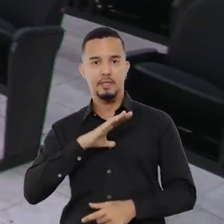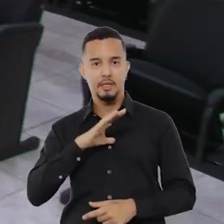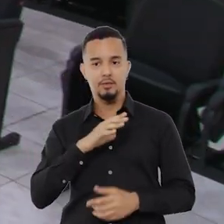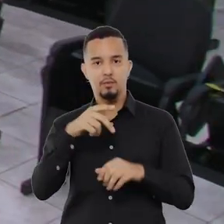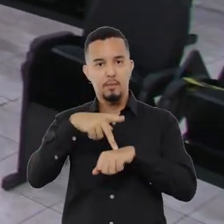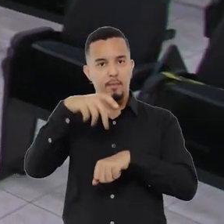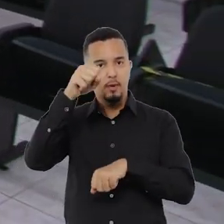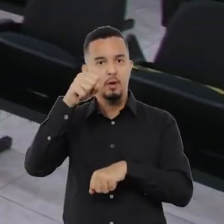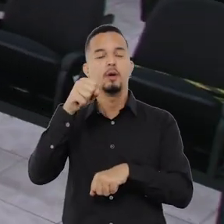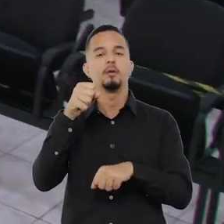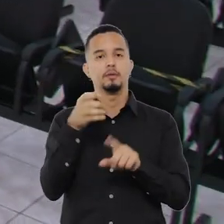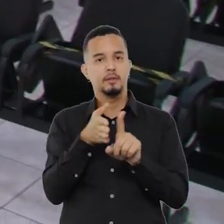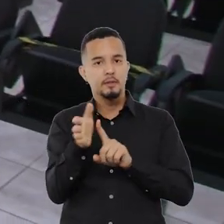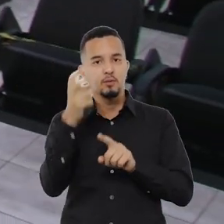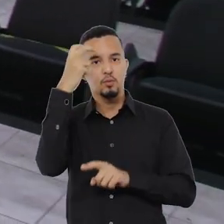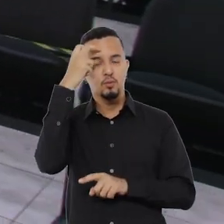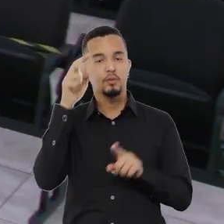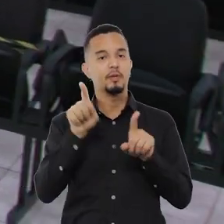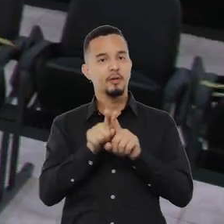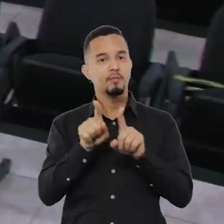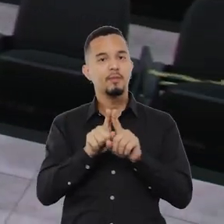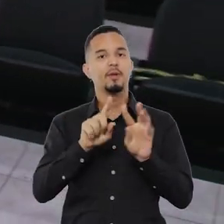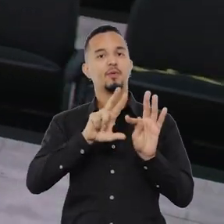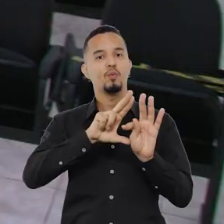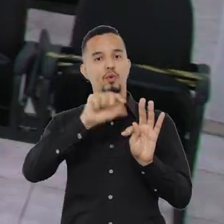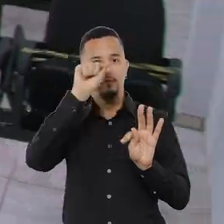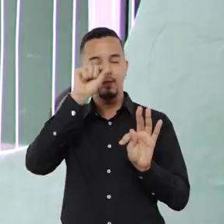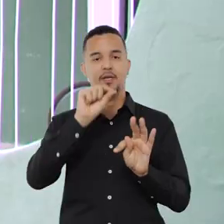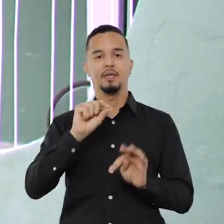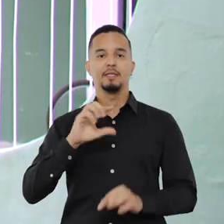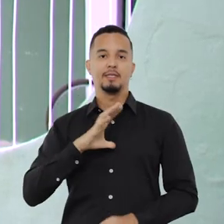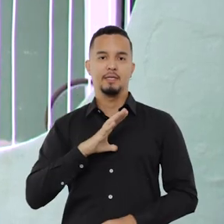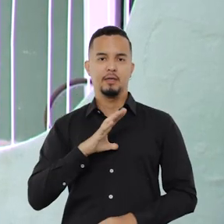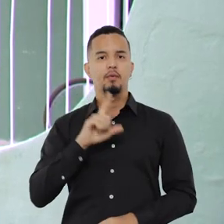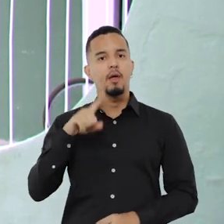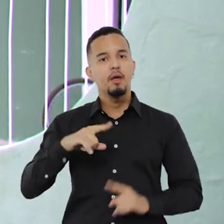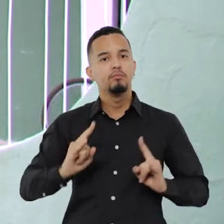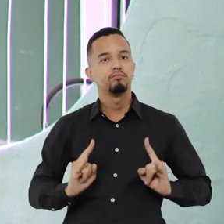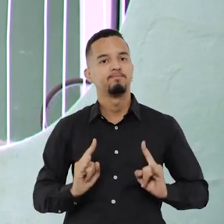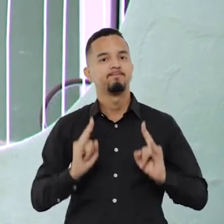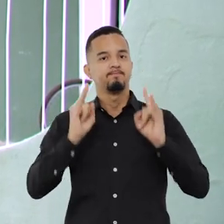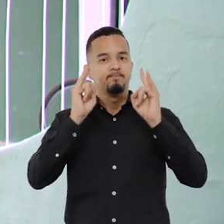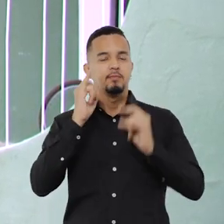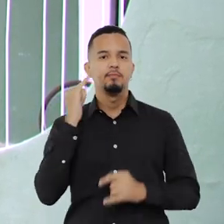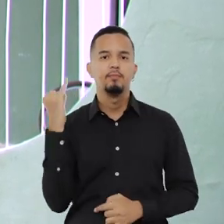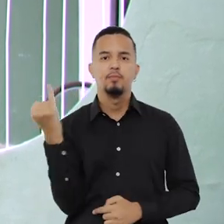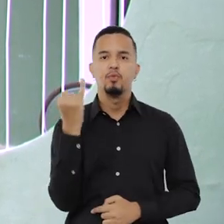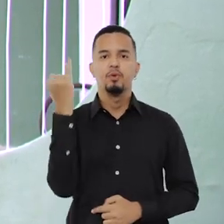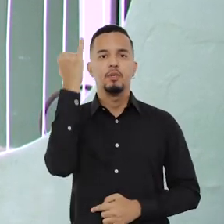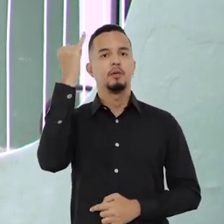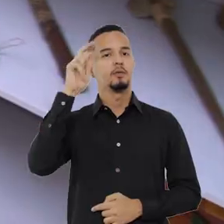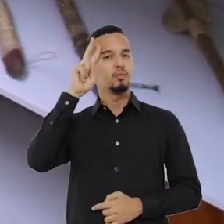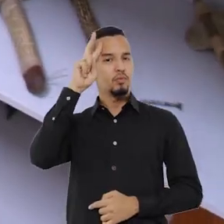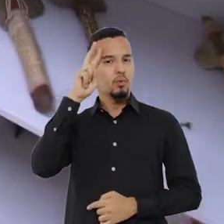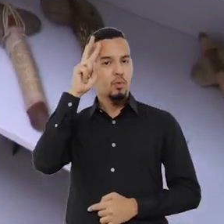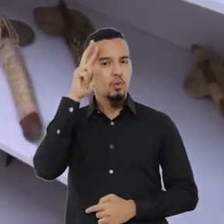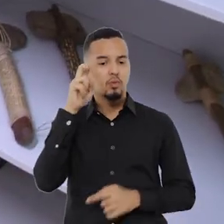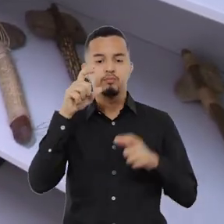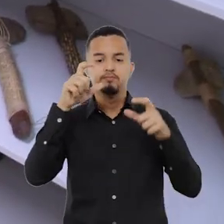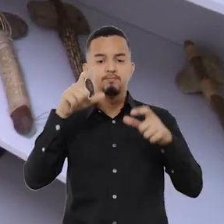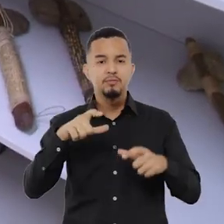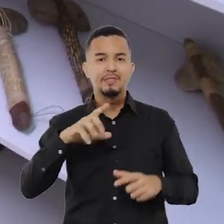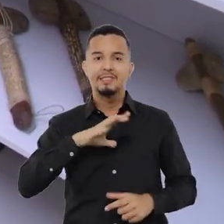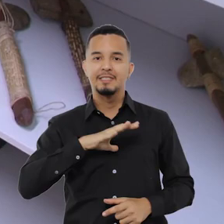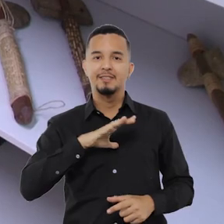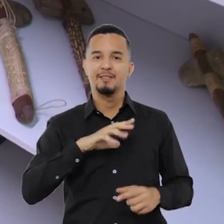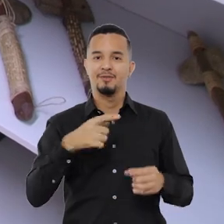Extensão e Cultura, também chamada UFT Centro. Trata-se de um prédio de importância histórica, localizado